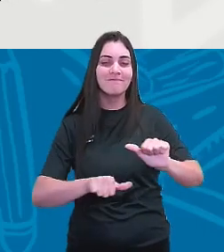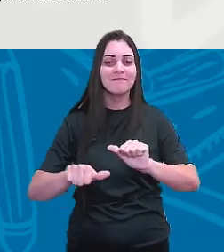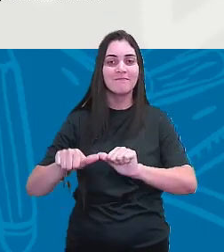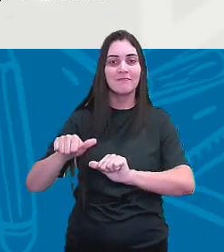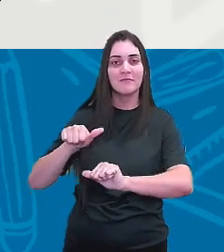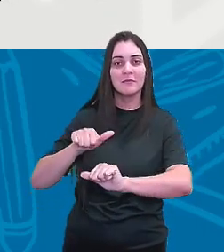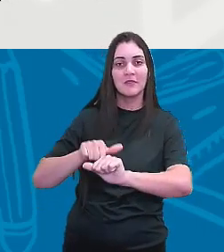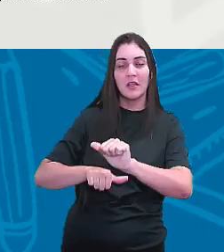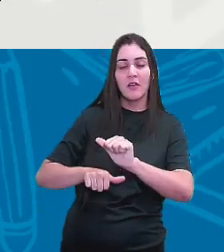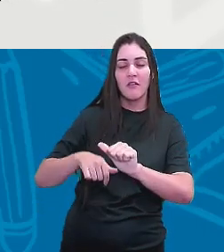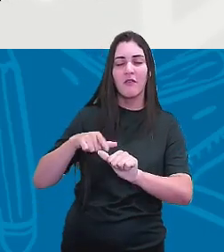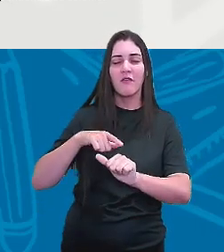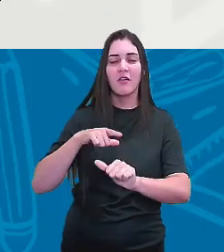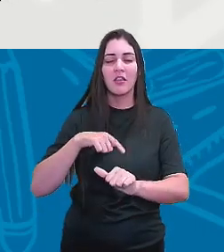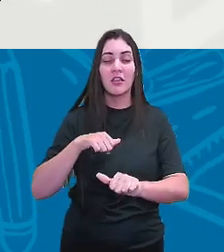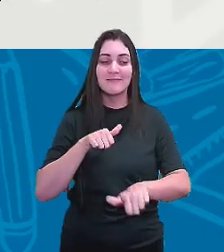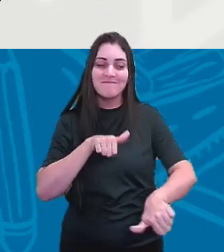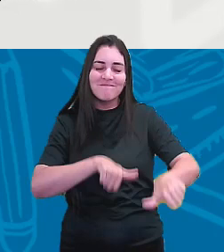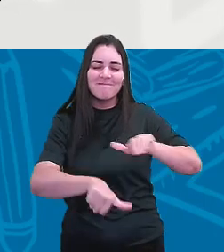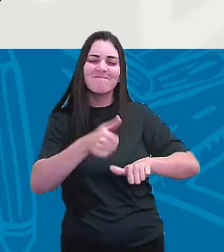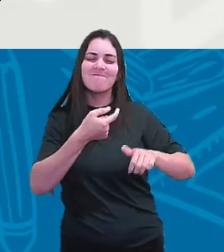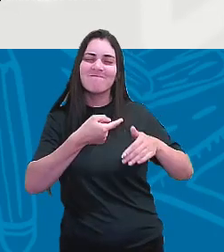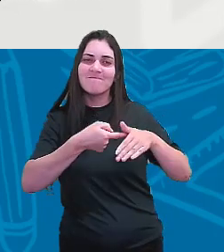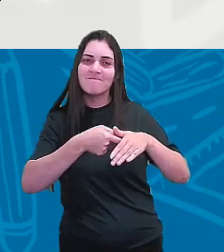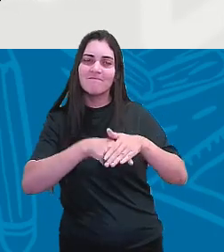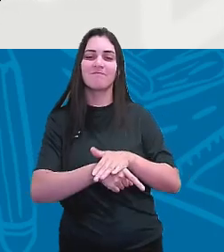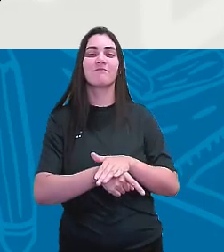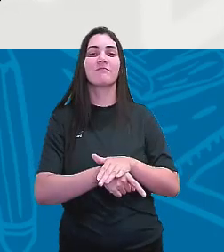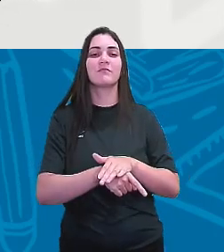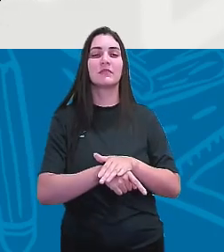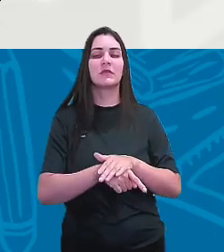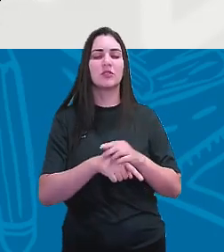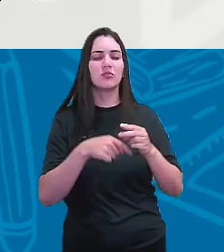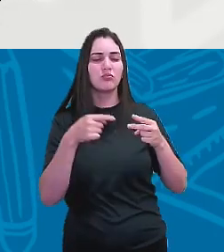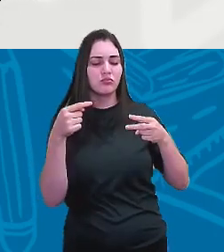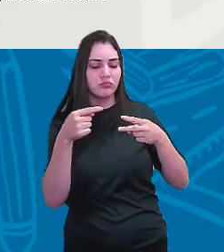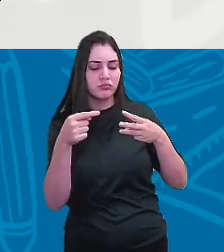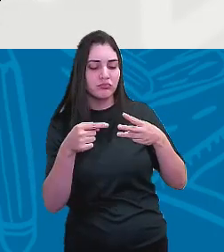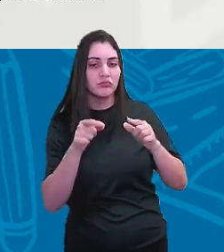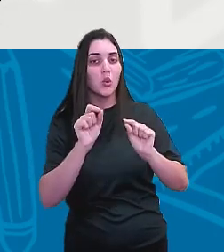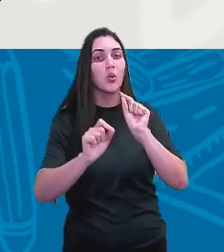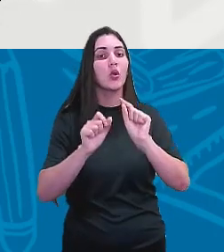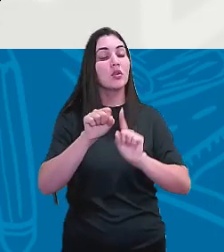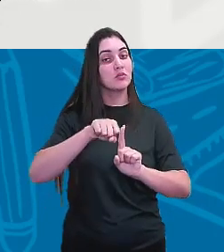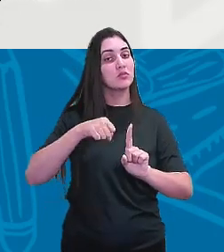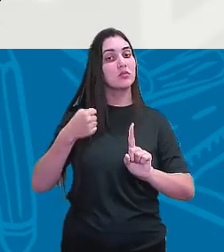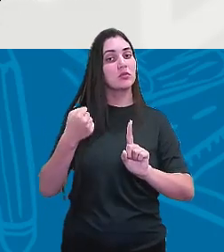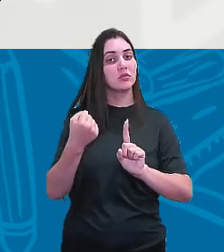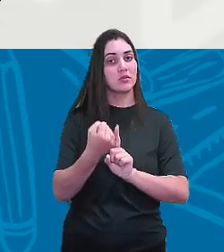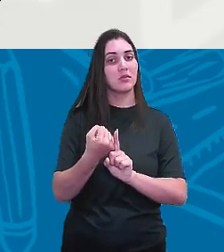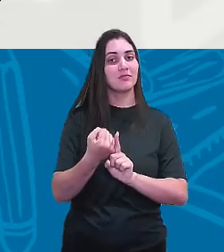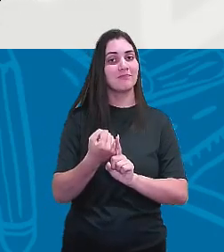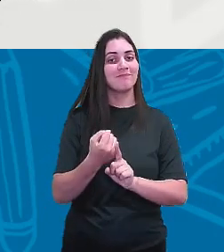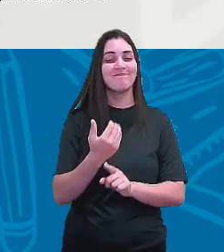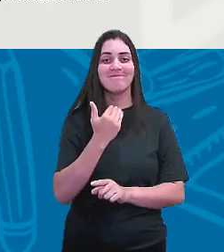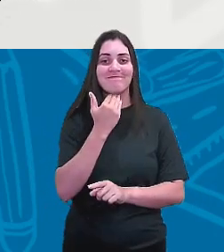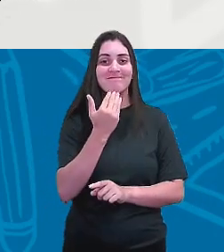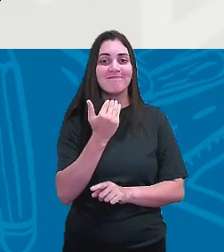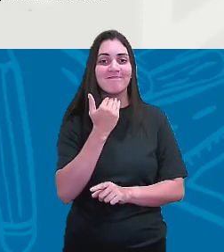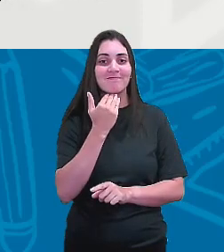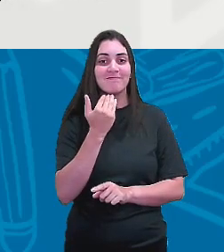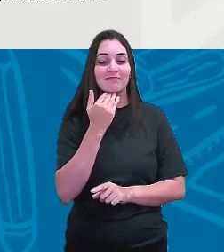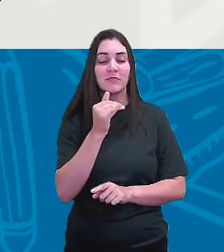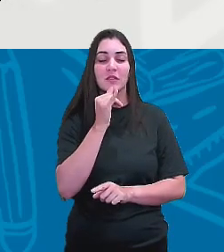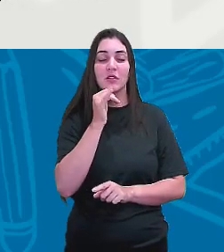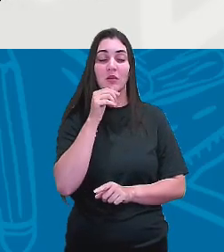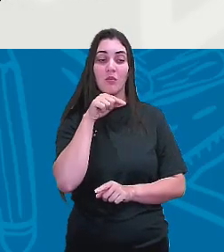vai trazer transformações tão profundas, do ponto de vista social, que não dava mais para dizer que a